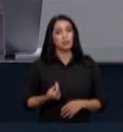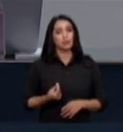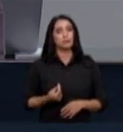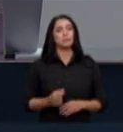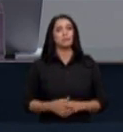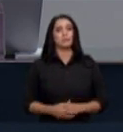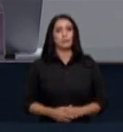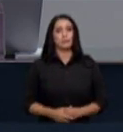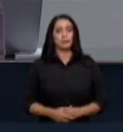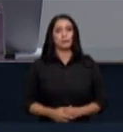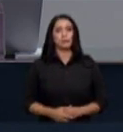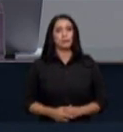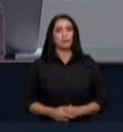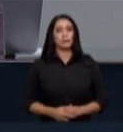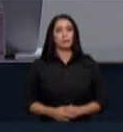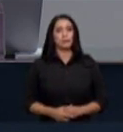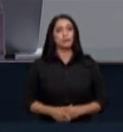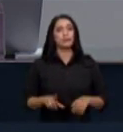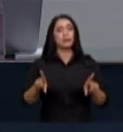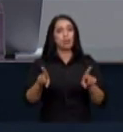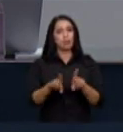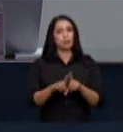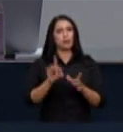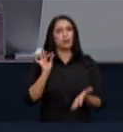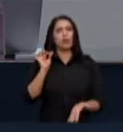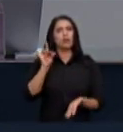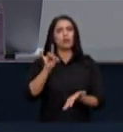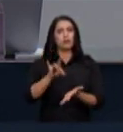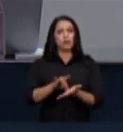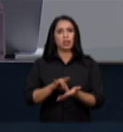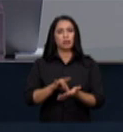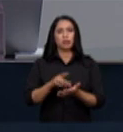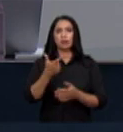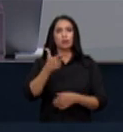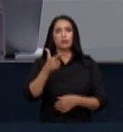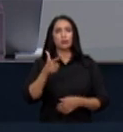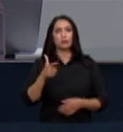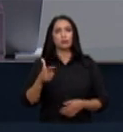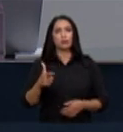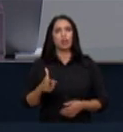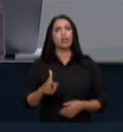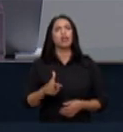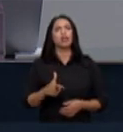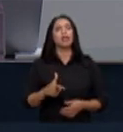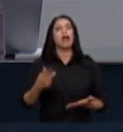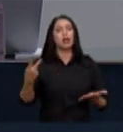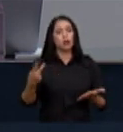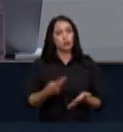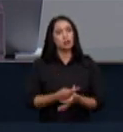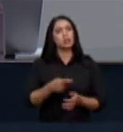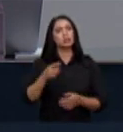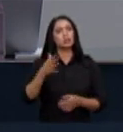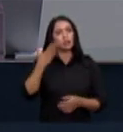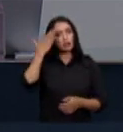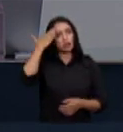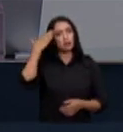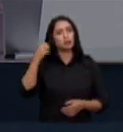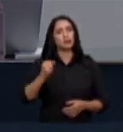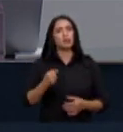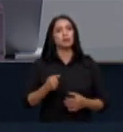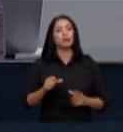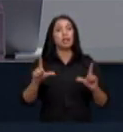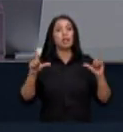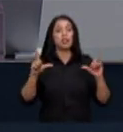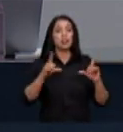também foi um fato objetivo e incontroverso apurado nessa audiência pública que houve